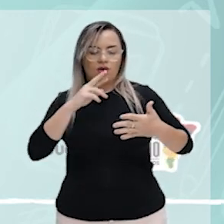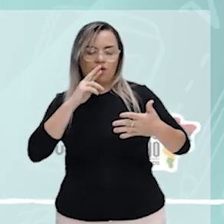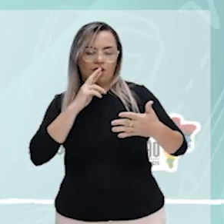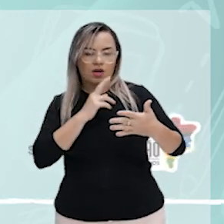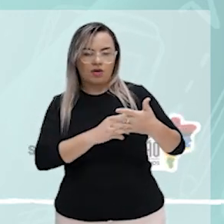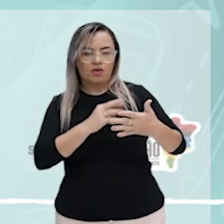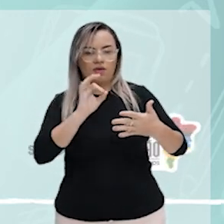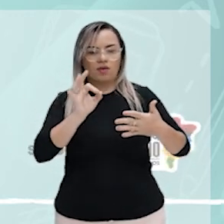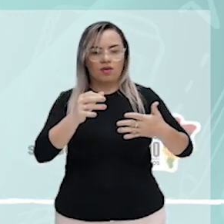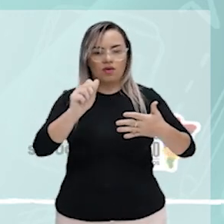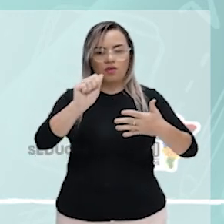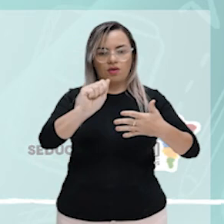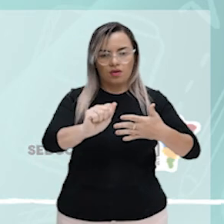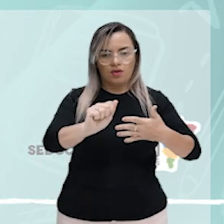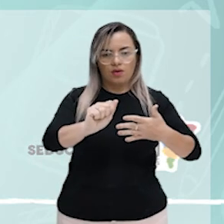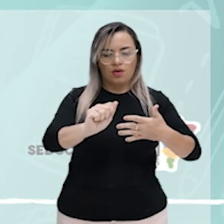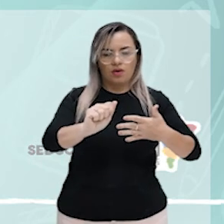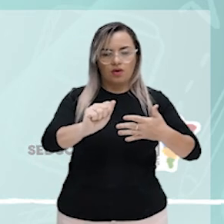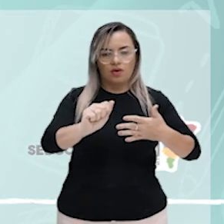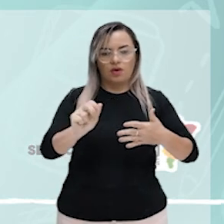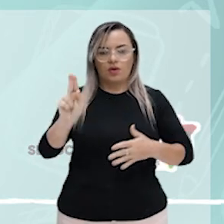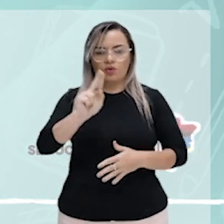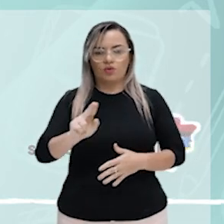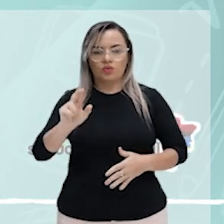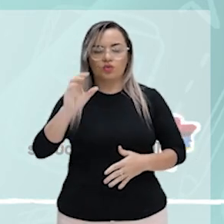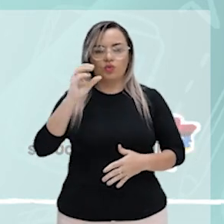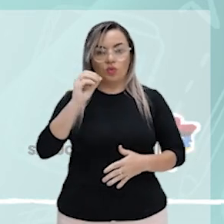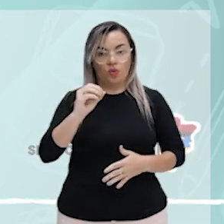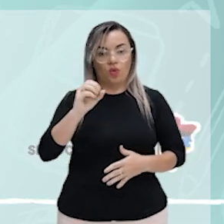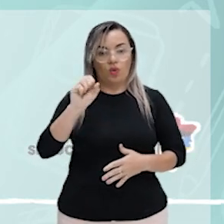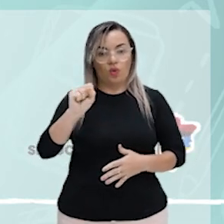agradece, agradece alguém, agradecer os enfermeiros.